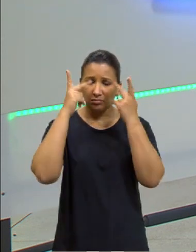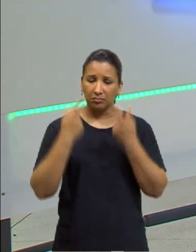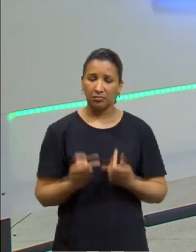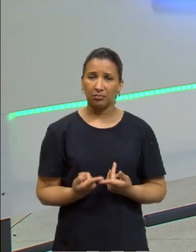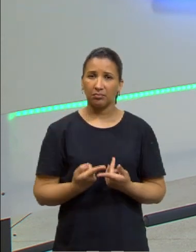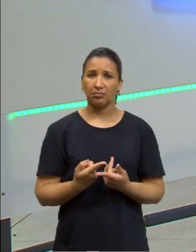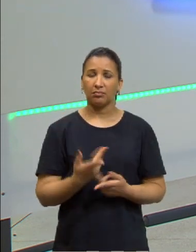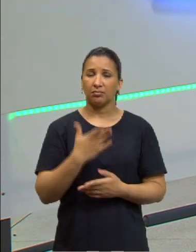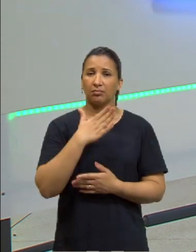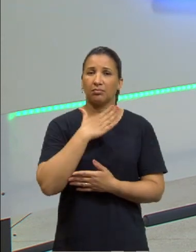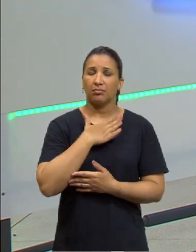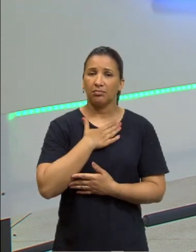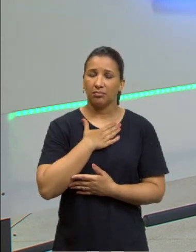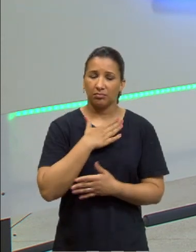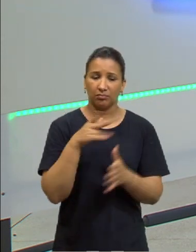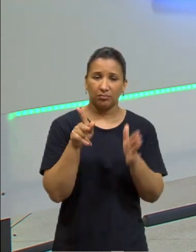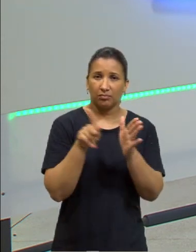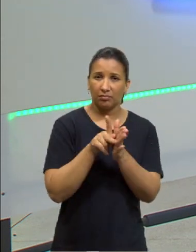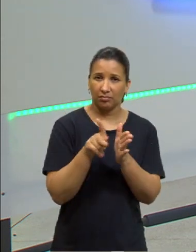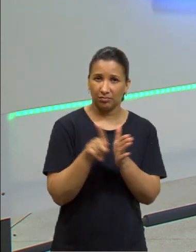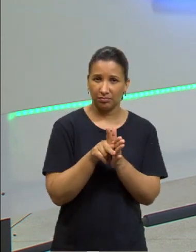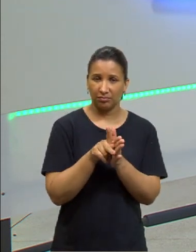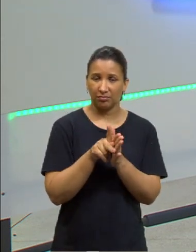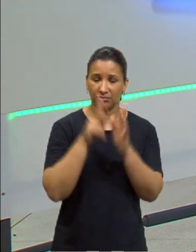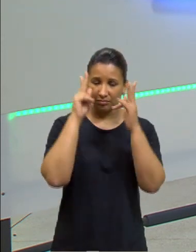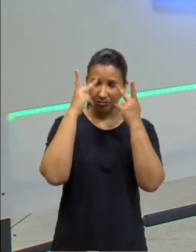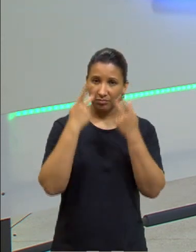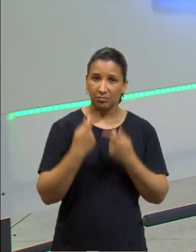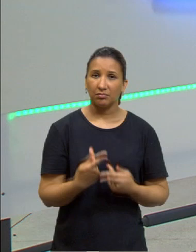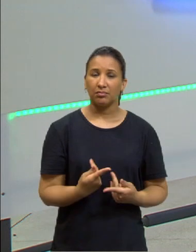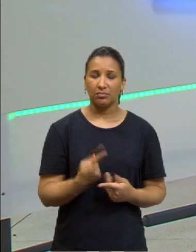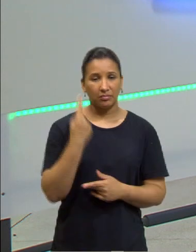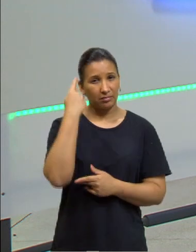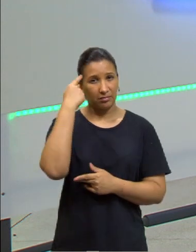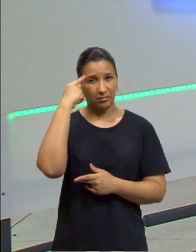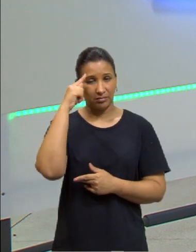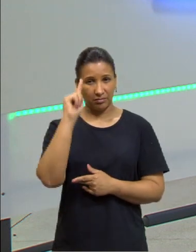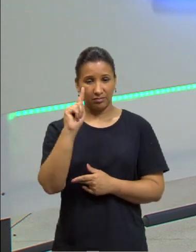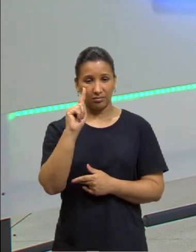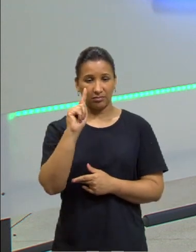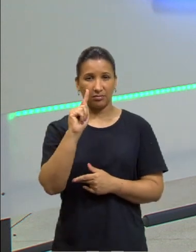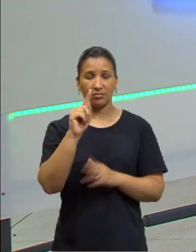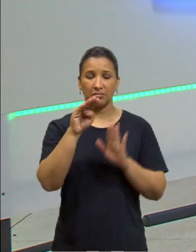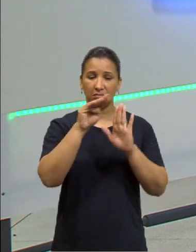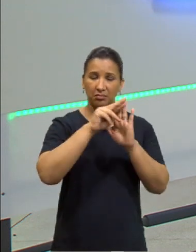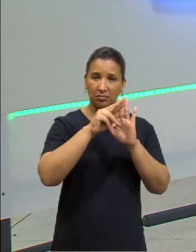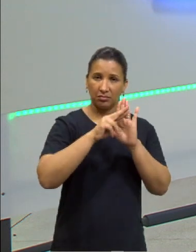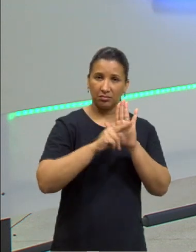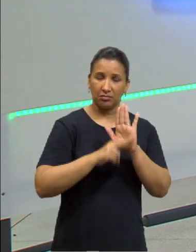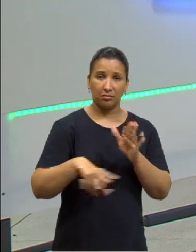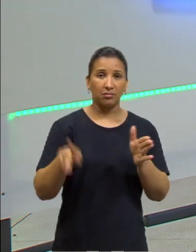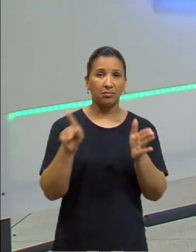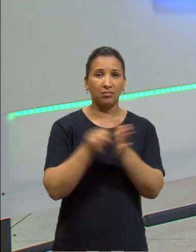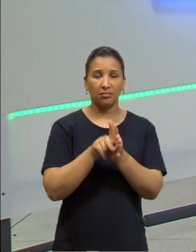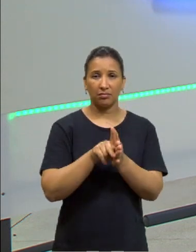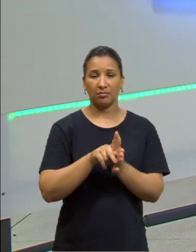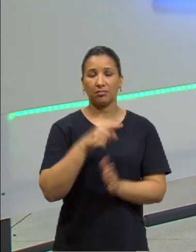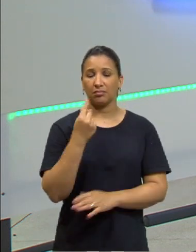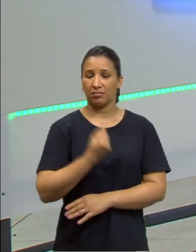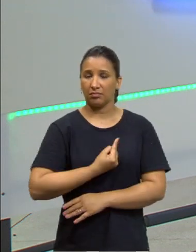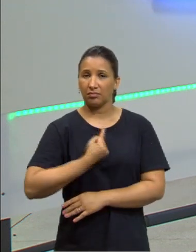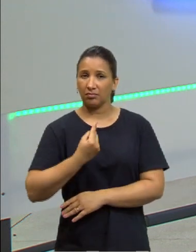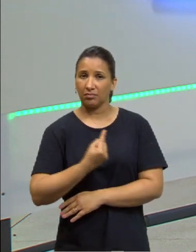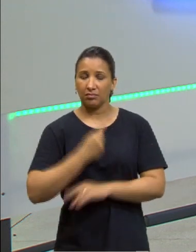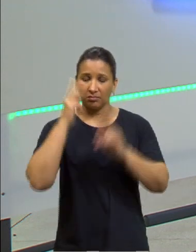nomos leis, então regras, então o ser humano tem a ideia de próprias regras, construir as suas regras, então a ideia de autonomia